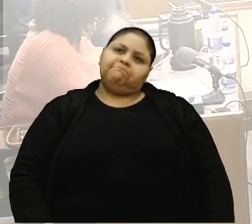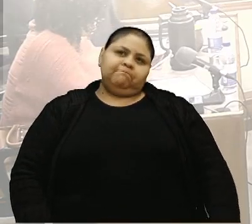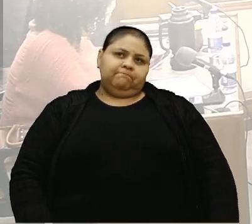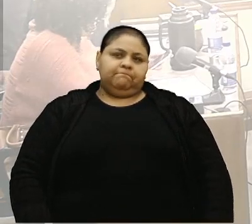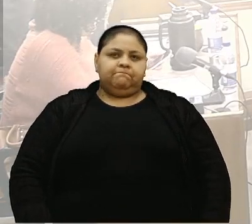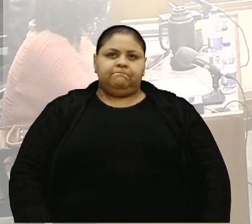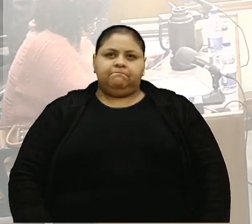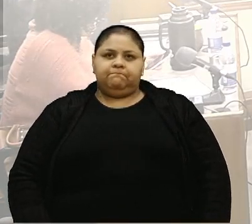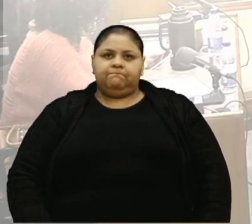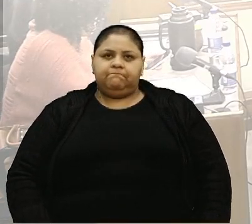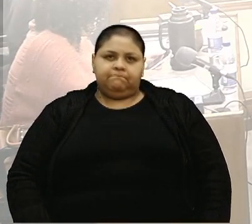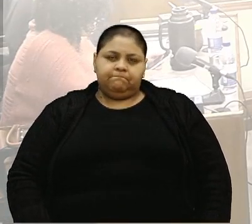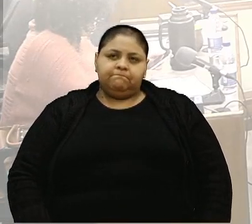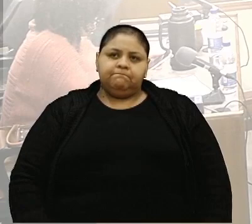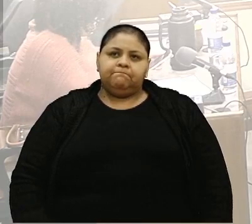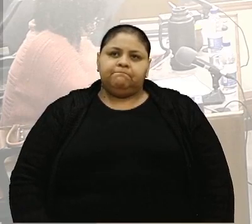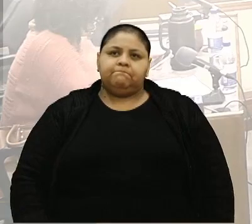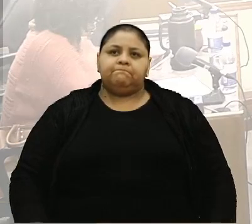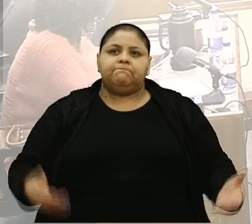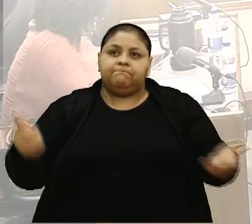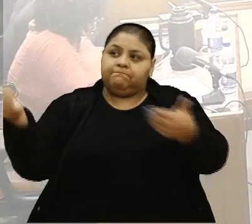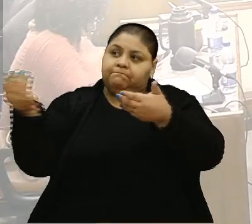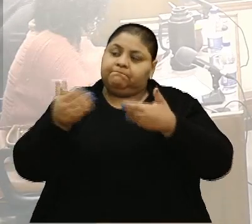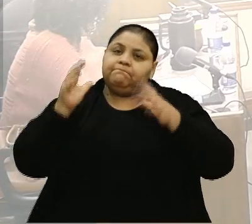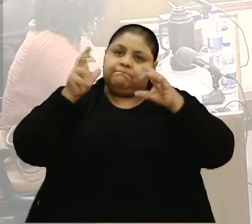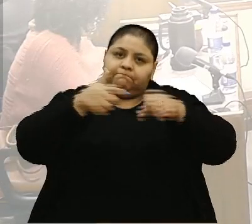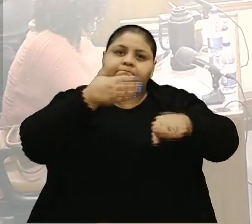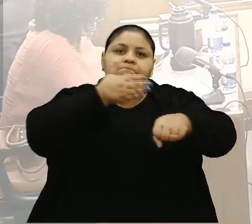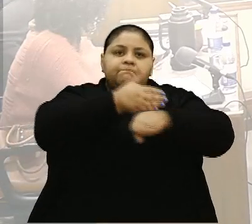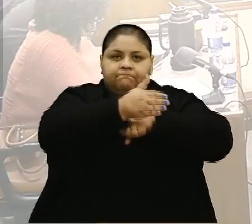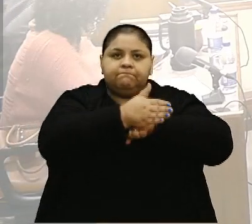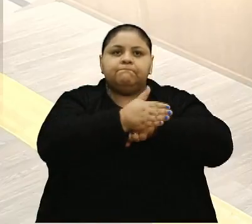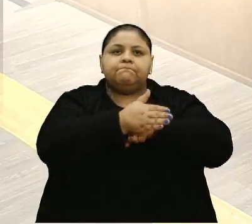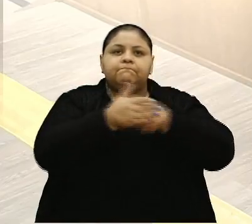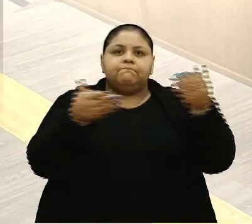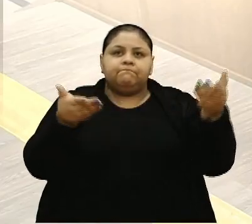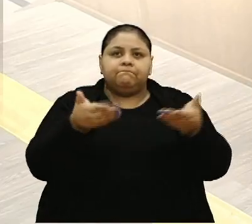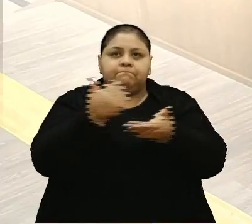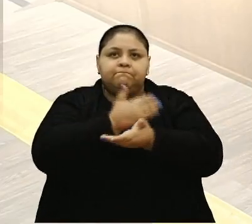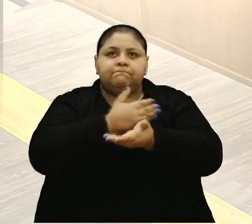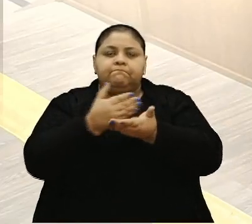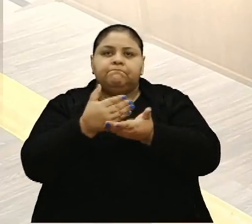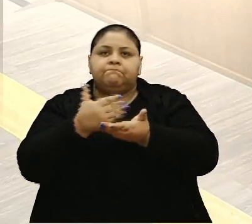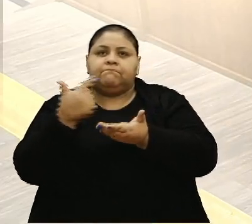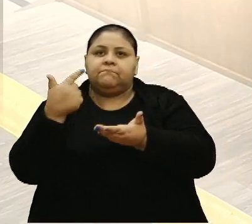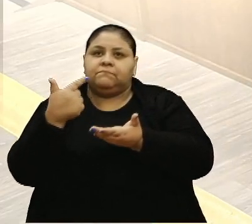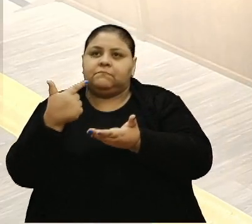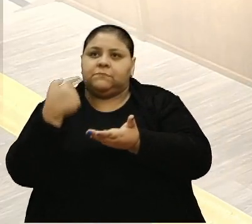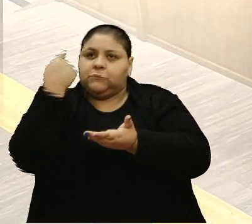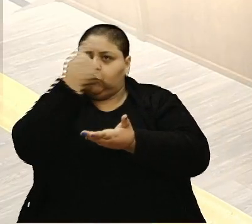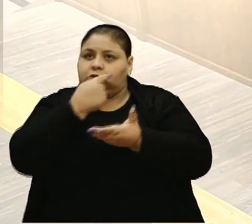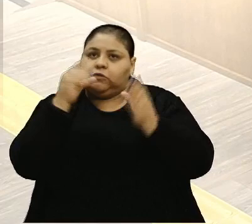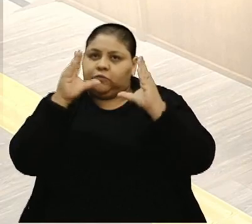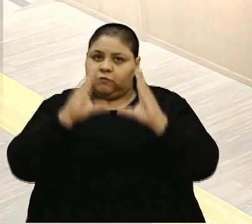Obrigada, vereador. Fica o convite para que todos participem conosco, então, hoje, a partir das 7 horas da noite.